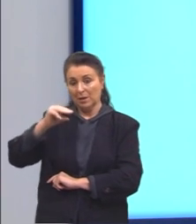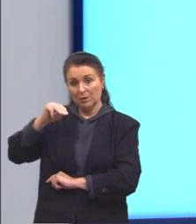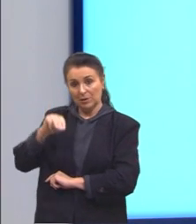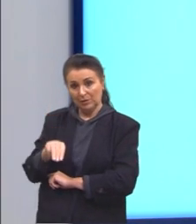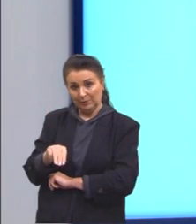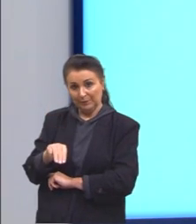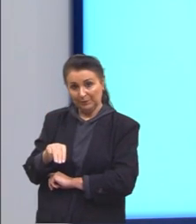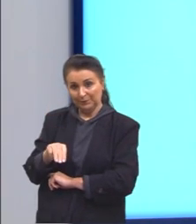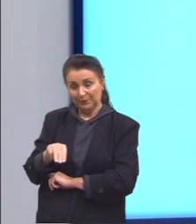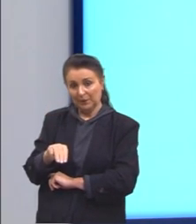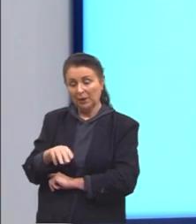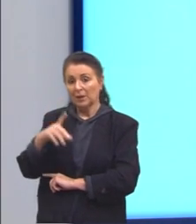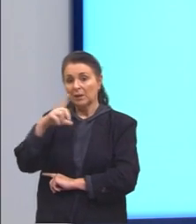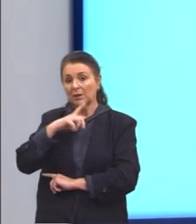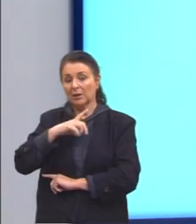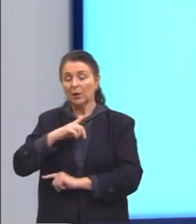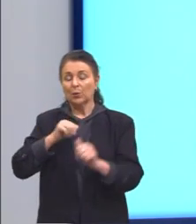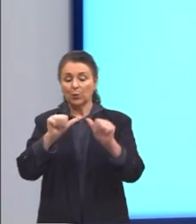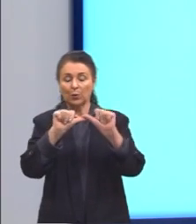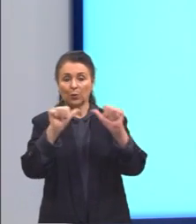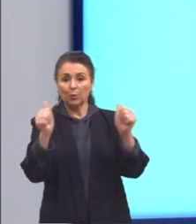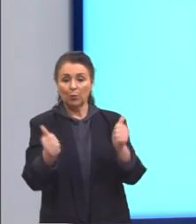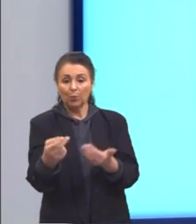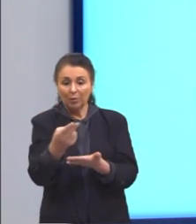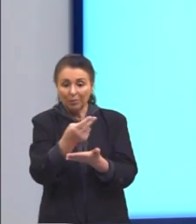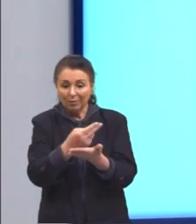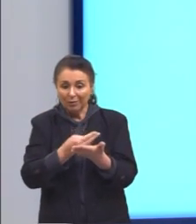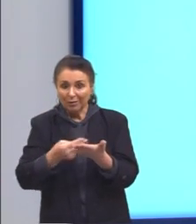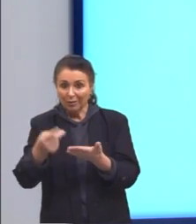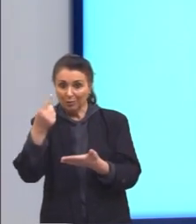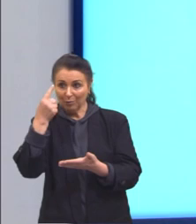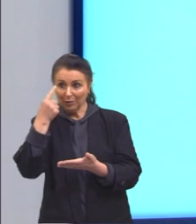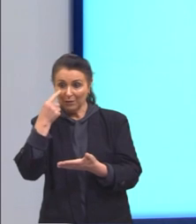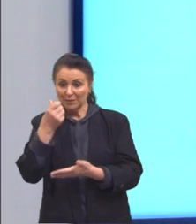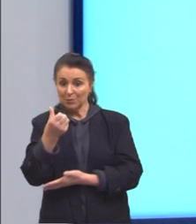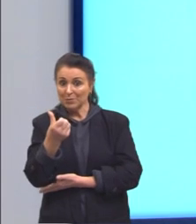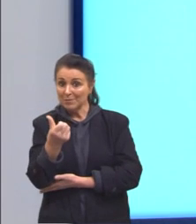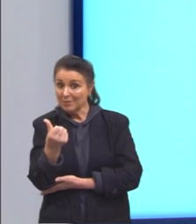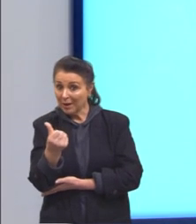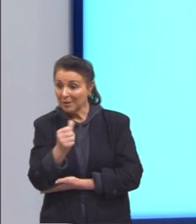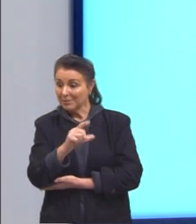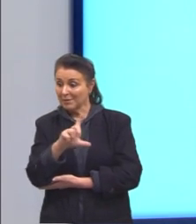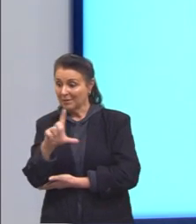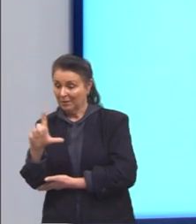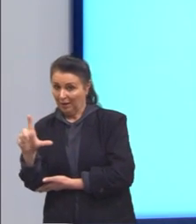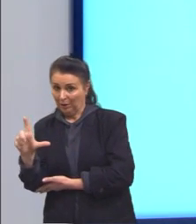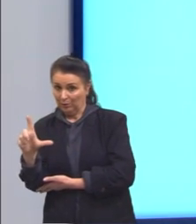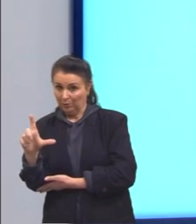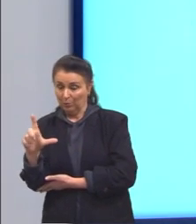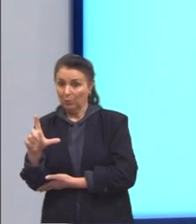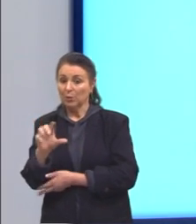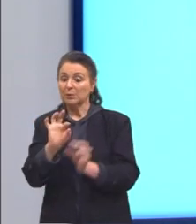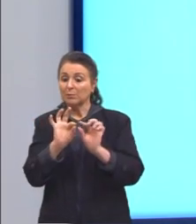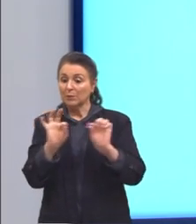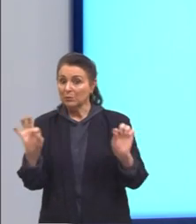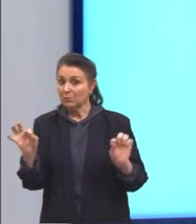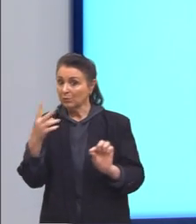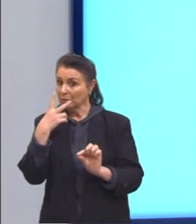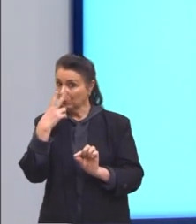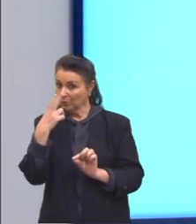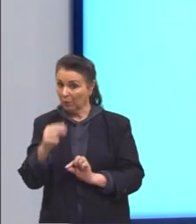Aqui, coloquei o desenho do hexágono, então, 6 lados de mesma medida. O lado,